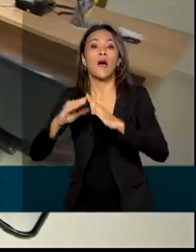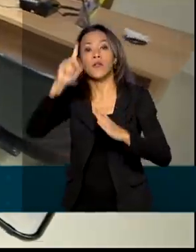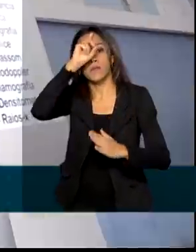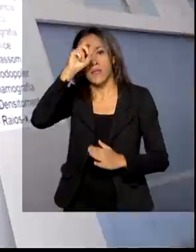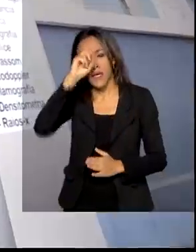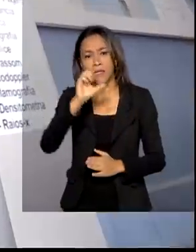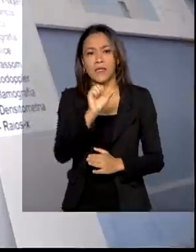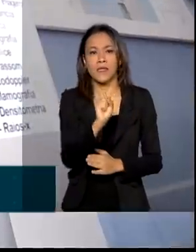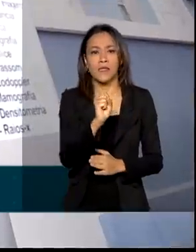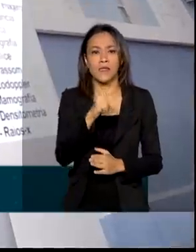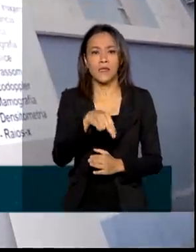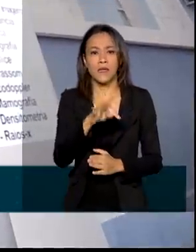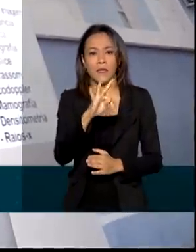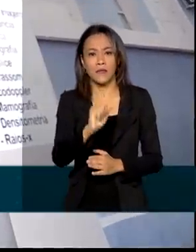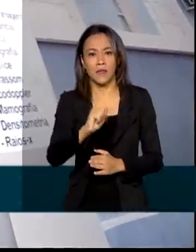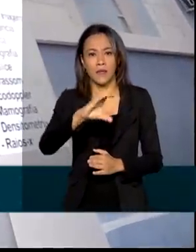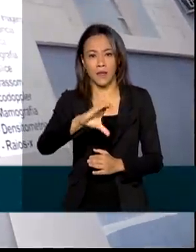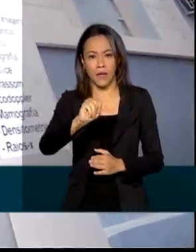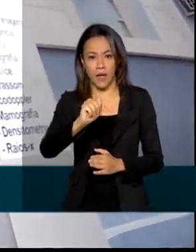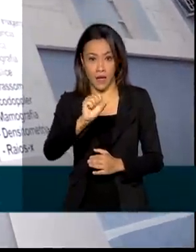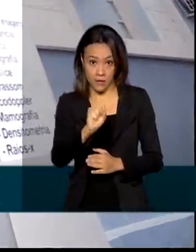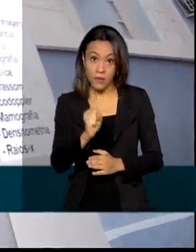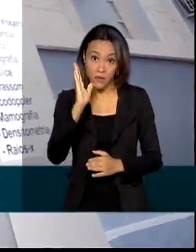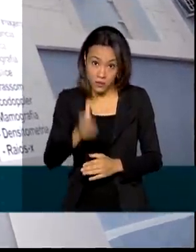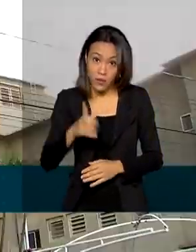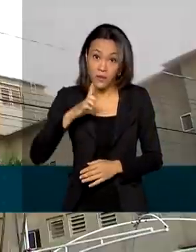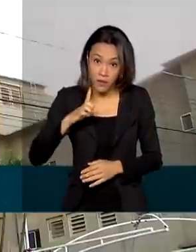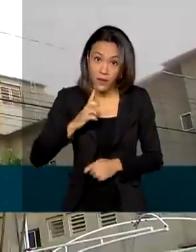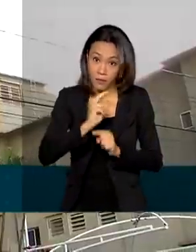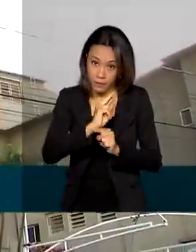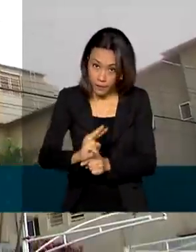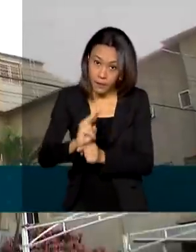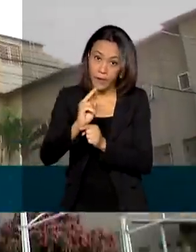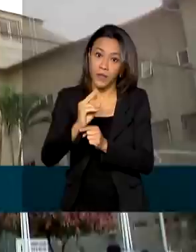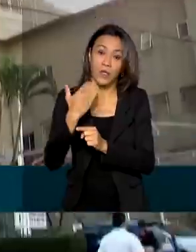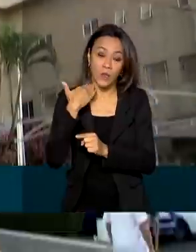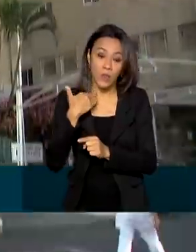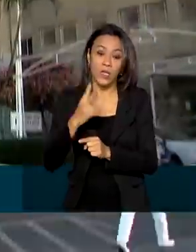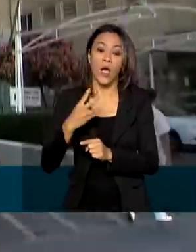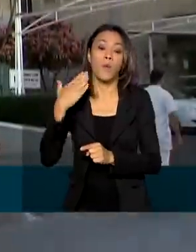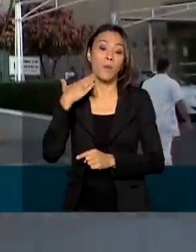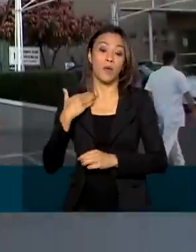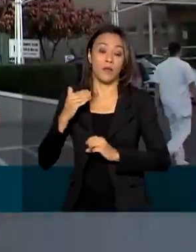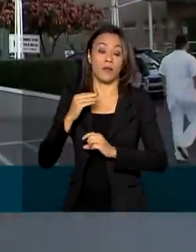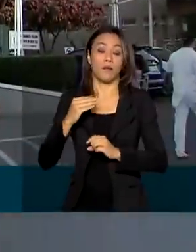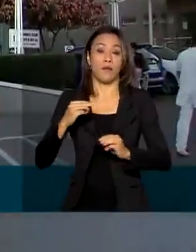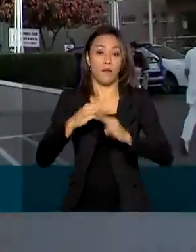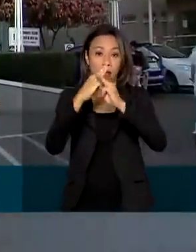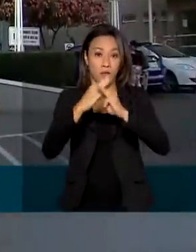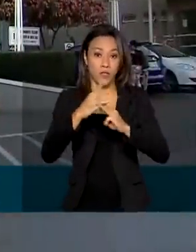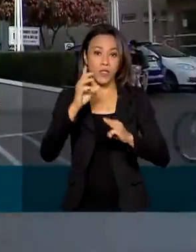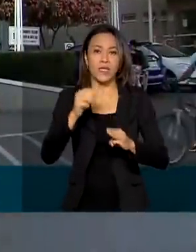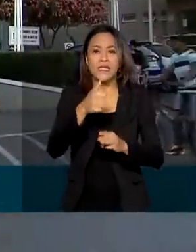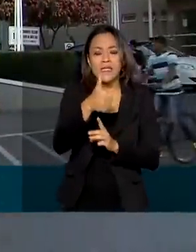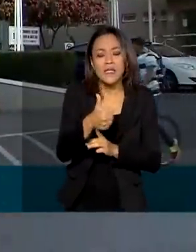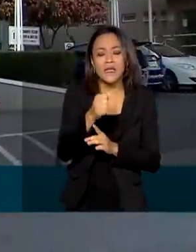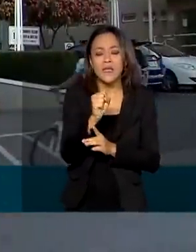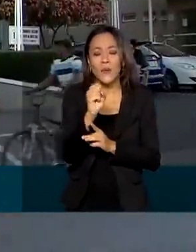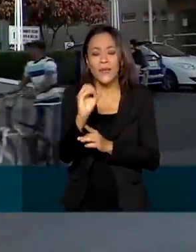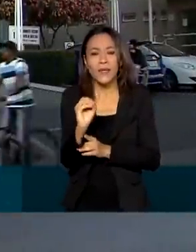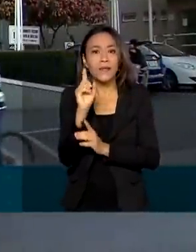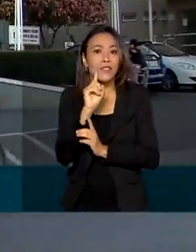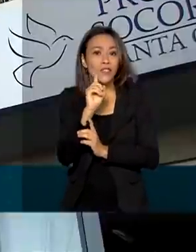todo o país. Para quem já possui empréstimos com o banco, a Caixa vai permitir a pausa de 180 dias das